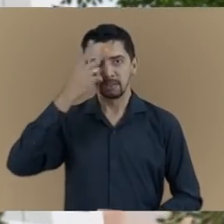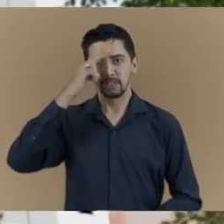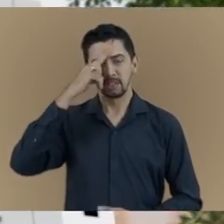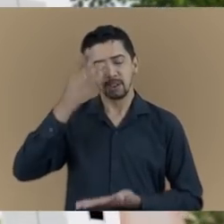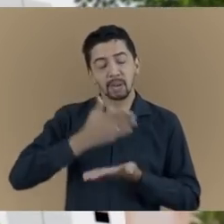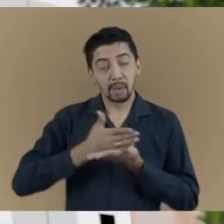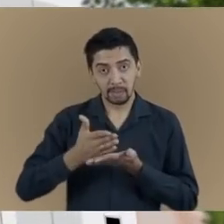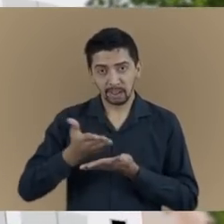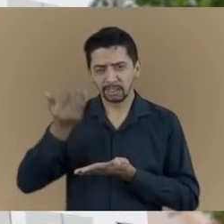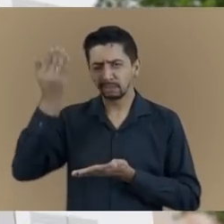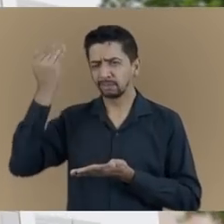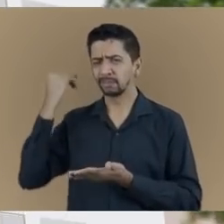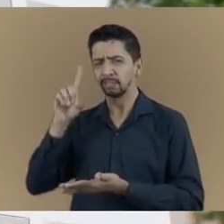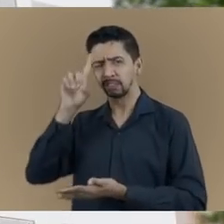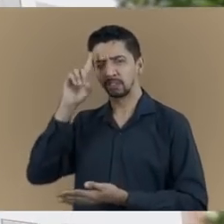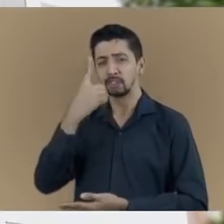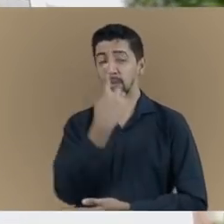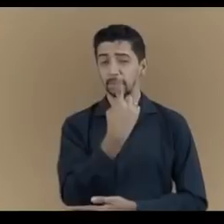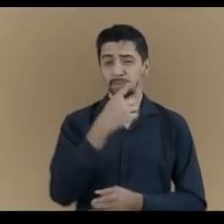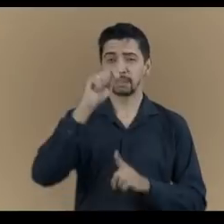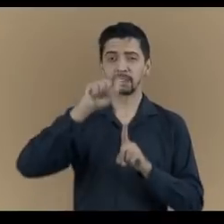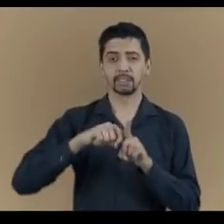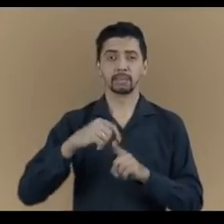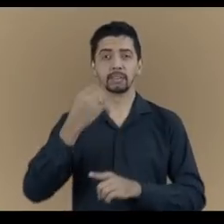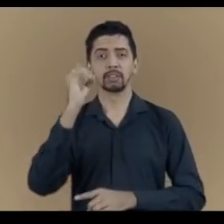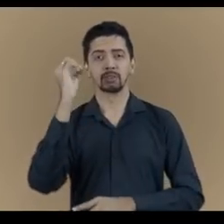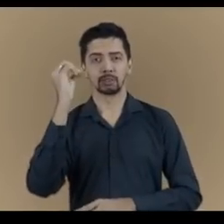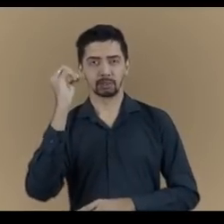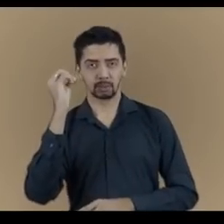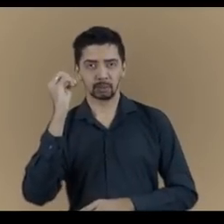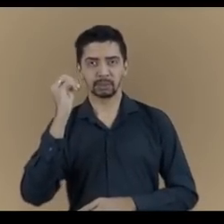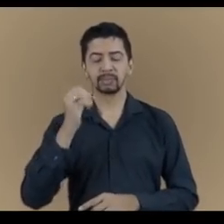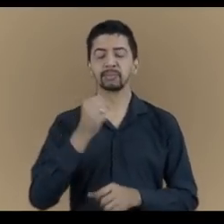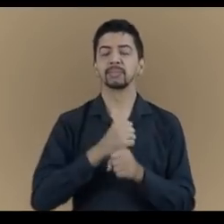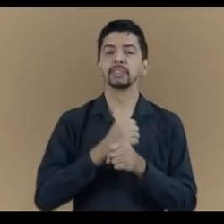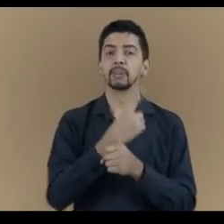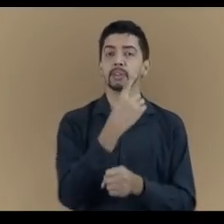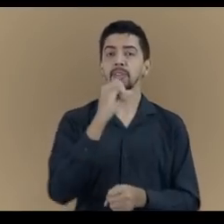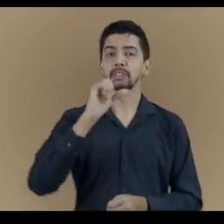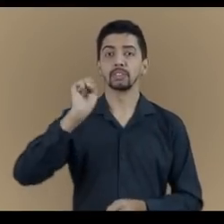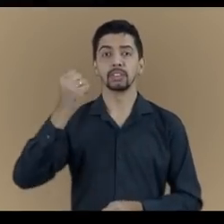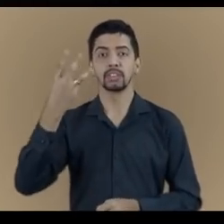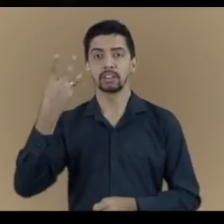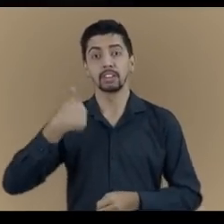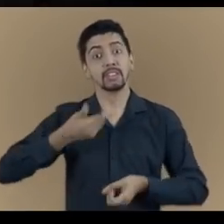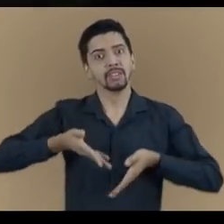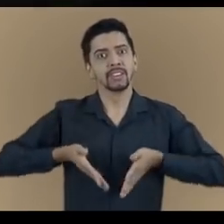Minha história começa dia 1º do 10 de 83, quando vim ao mundo.